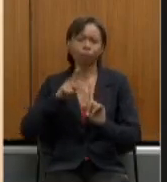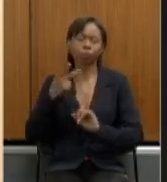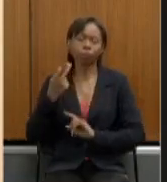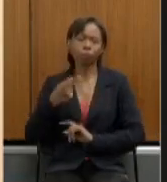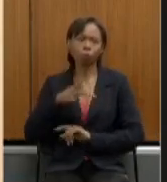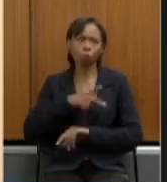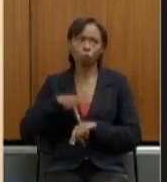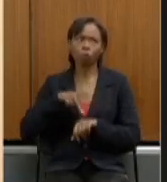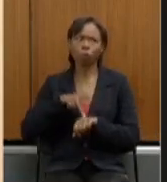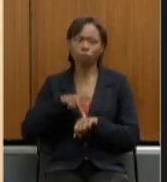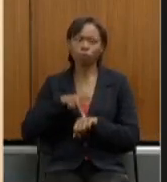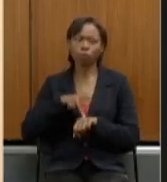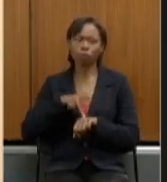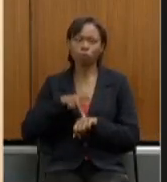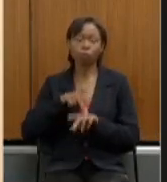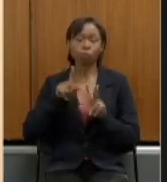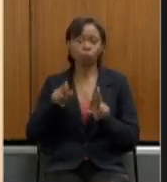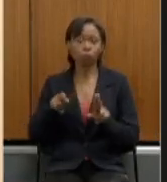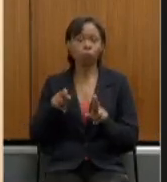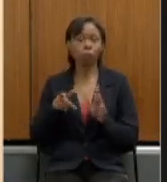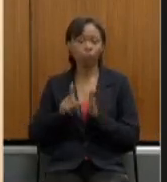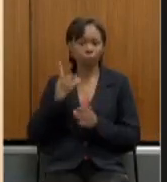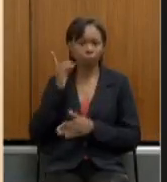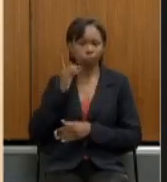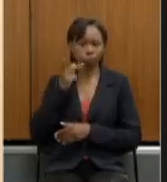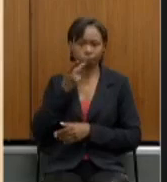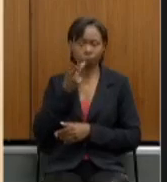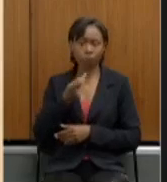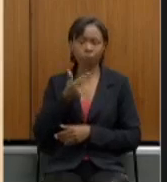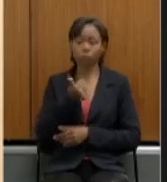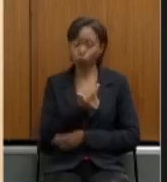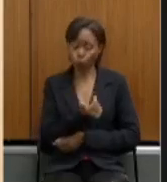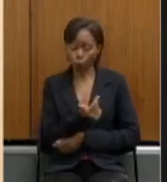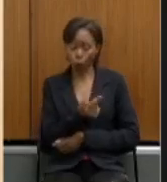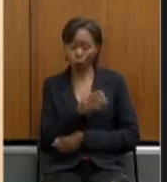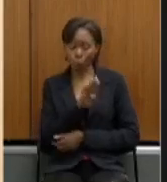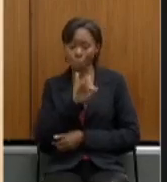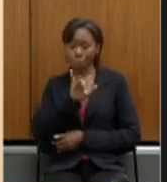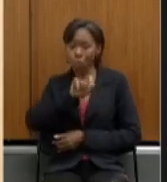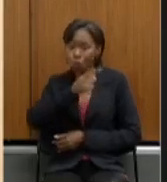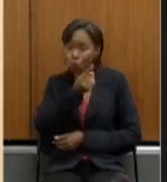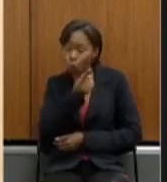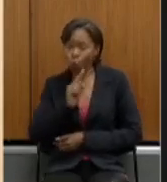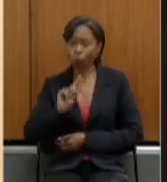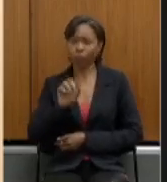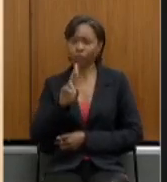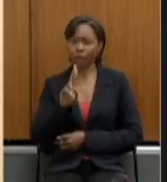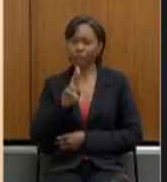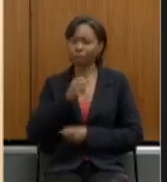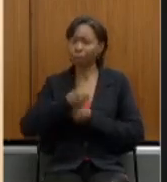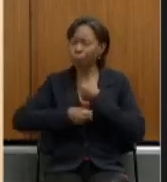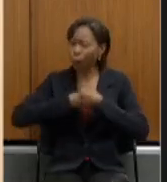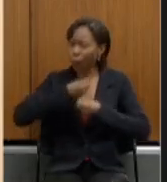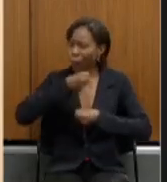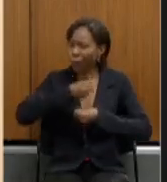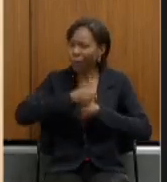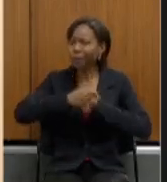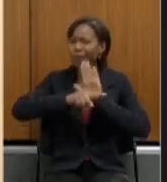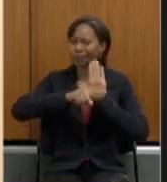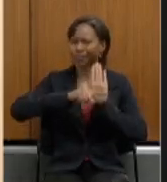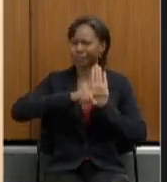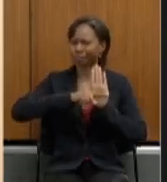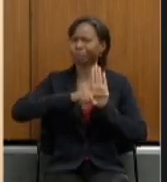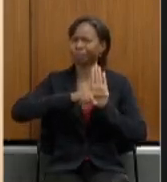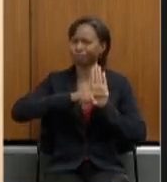como bem colocou já o deputado Frederico Antunes de 12 bilhões de reais anuais de déficit nós temos um cenário